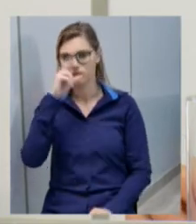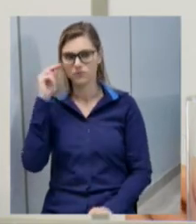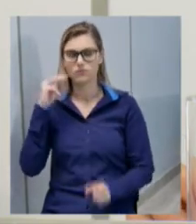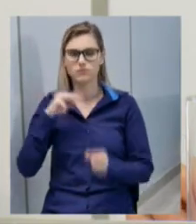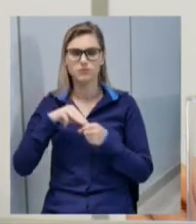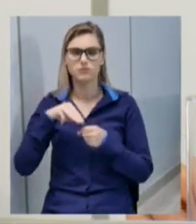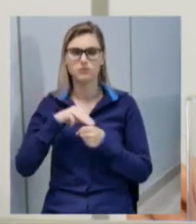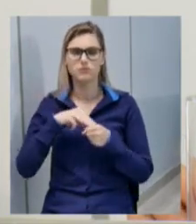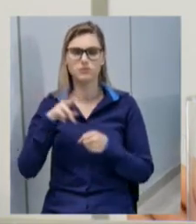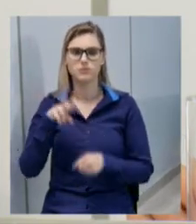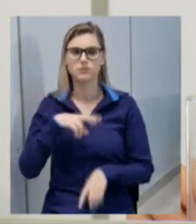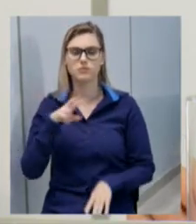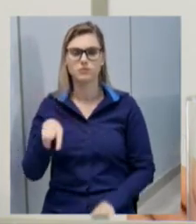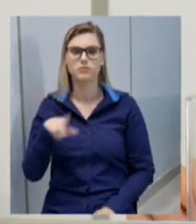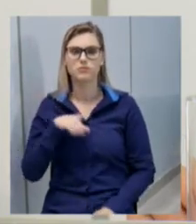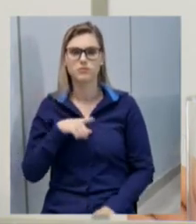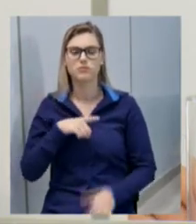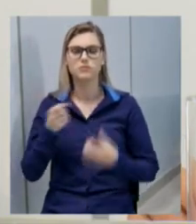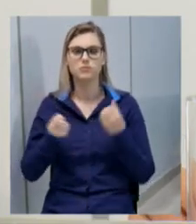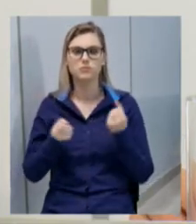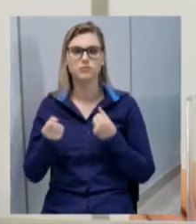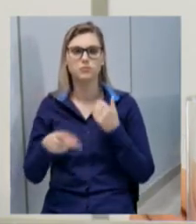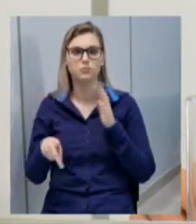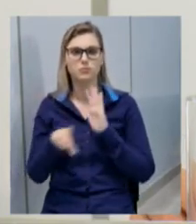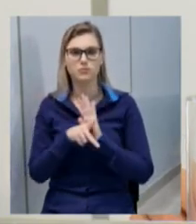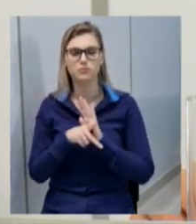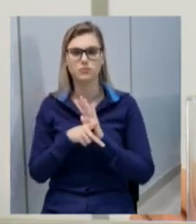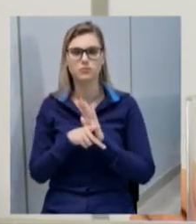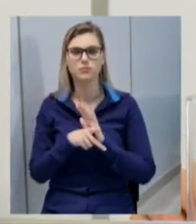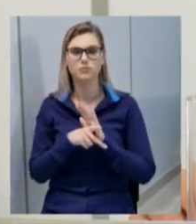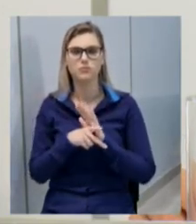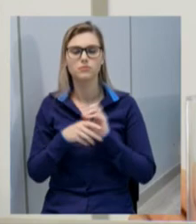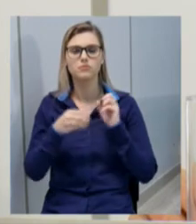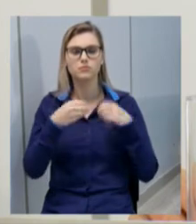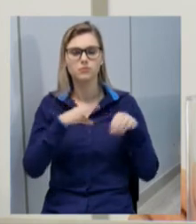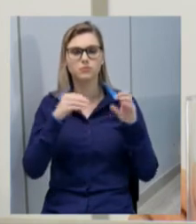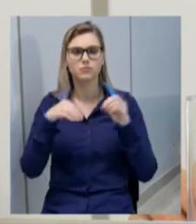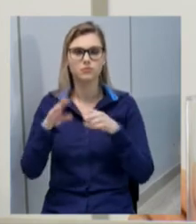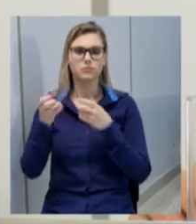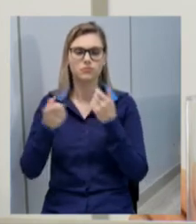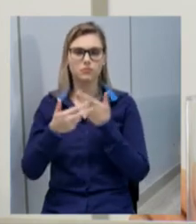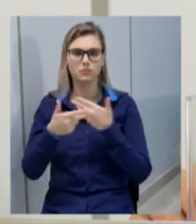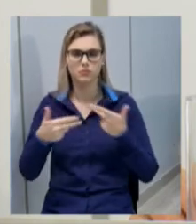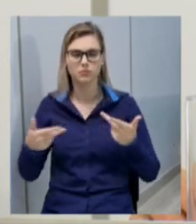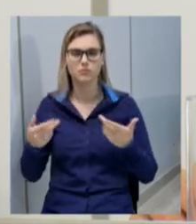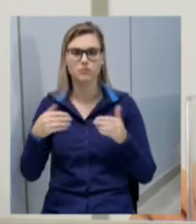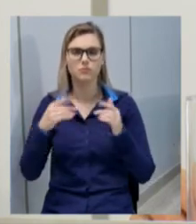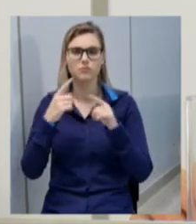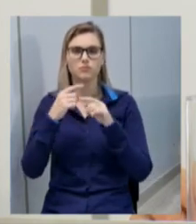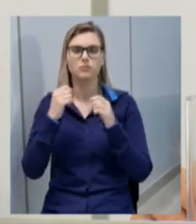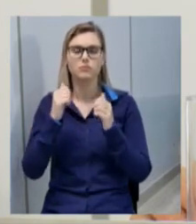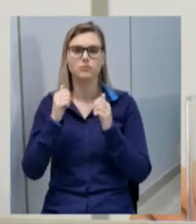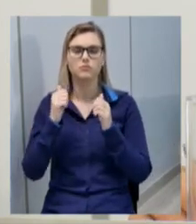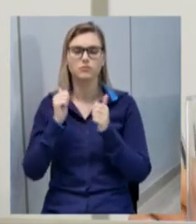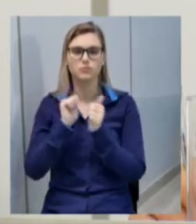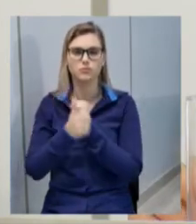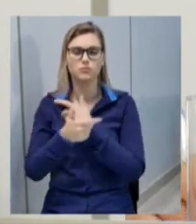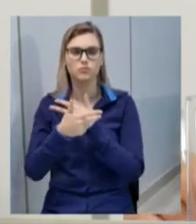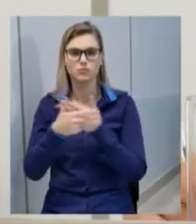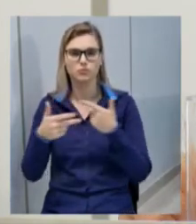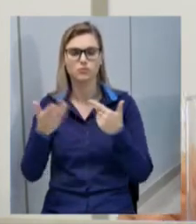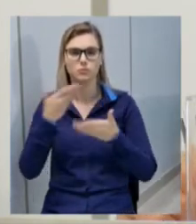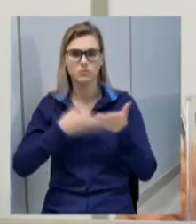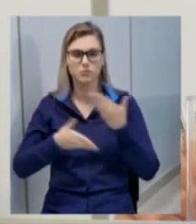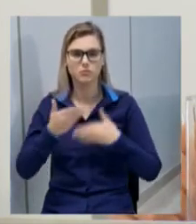Municipal de Tchanxerê adquira veículo próprio para o transporte em viagens de atletas que representam o nosso município nas mais variadas